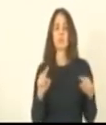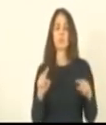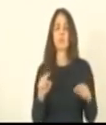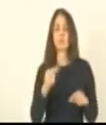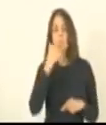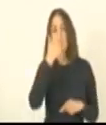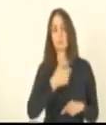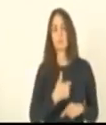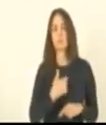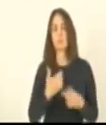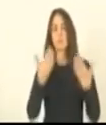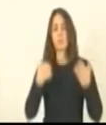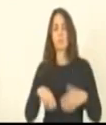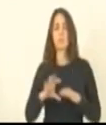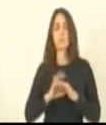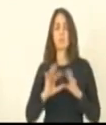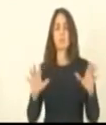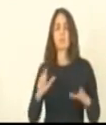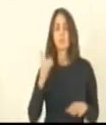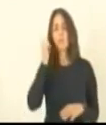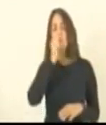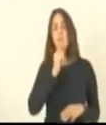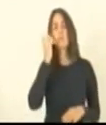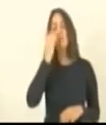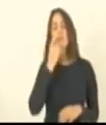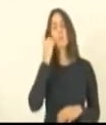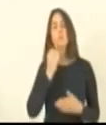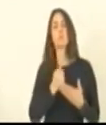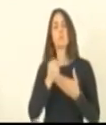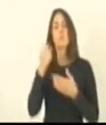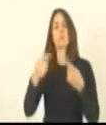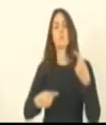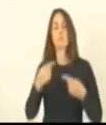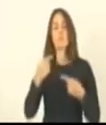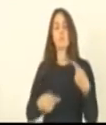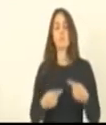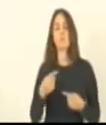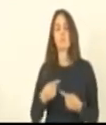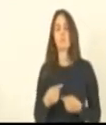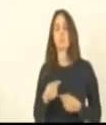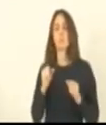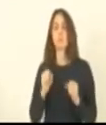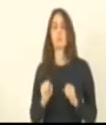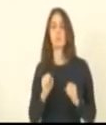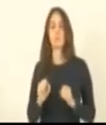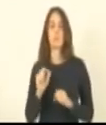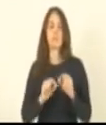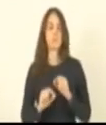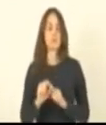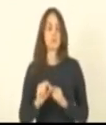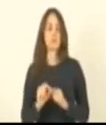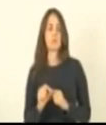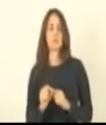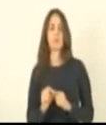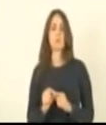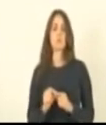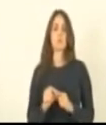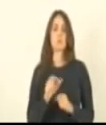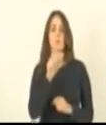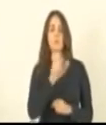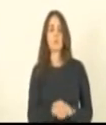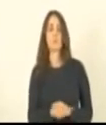gostaria de me colocar à disposição da deputada Raquel Lessa para colaborar nesse debate acho que a gente pode envolver a agência reguladora